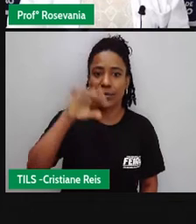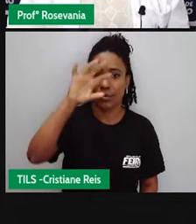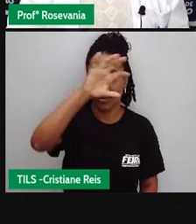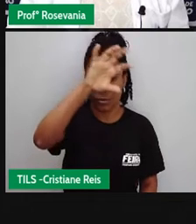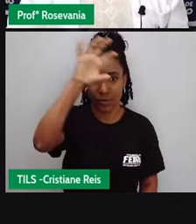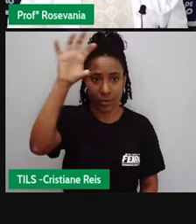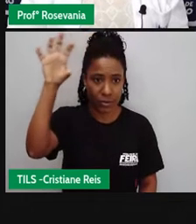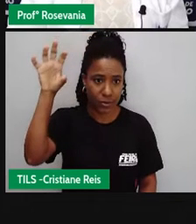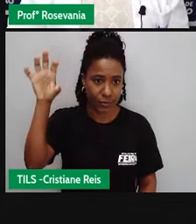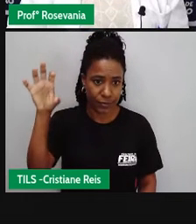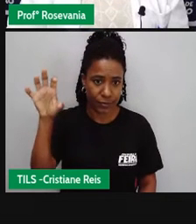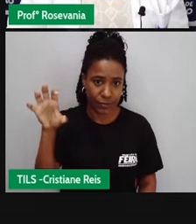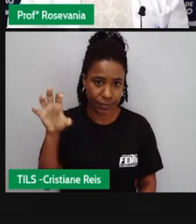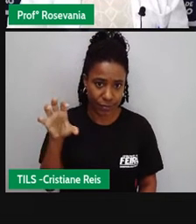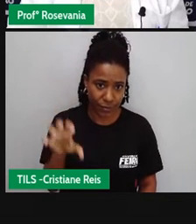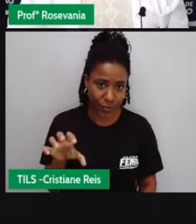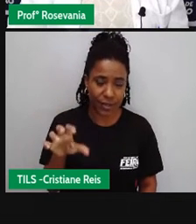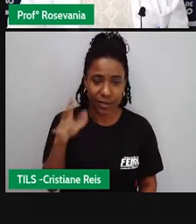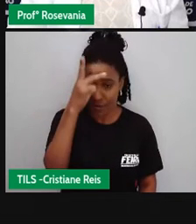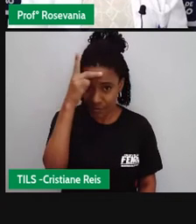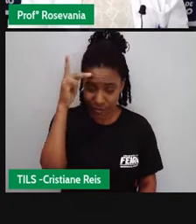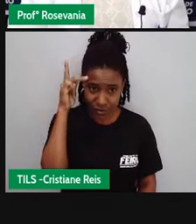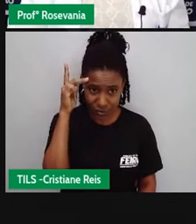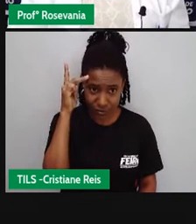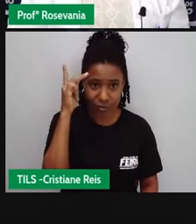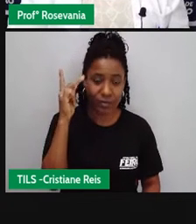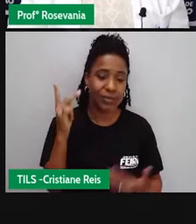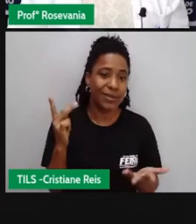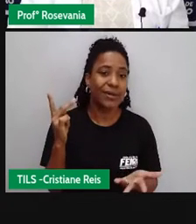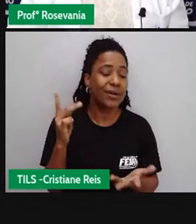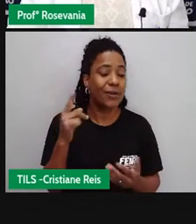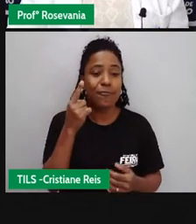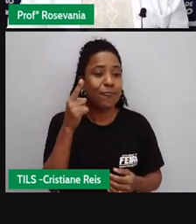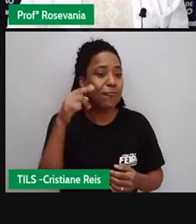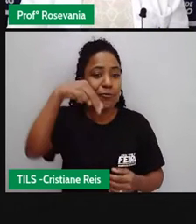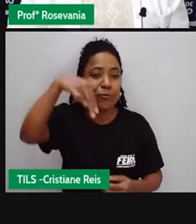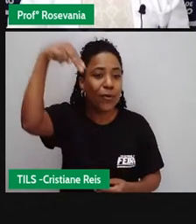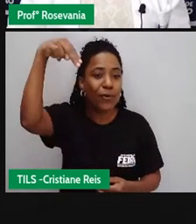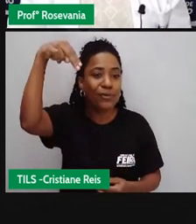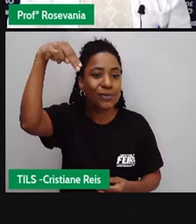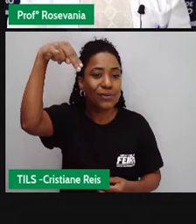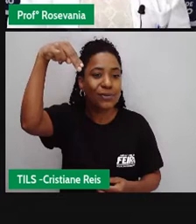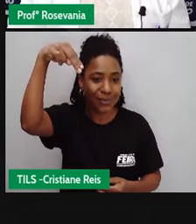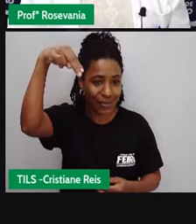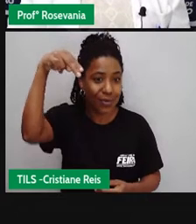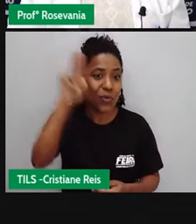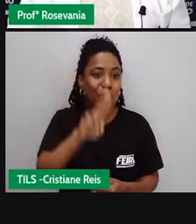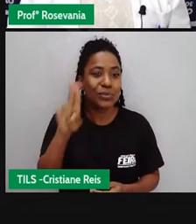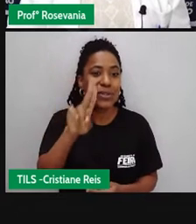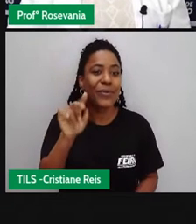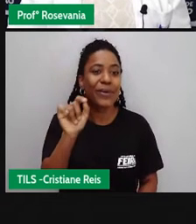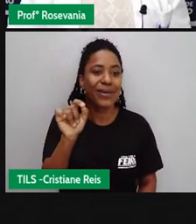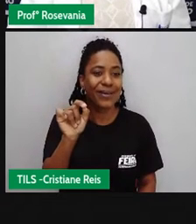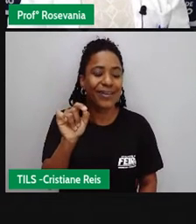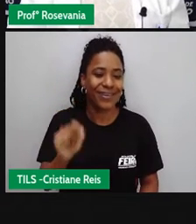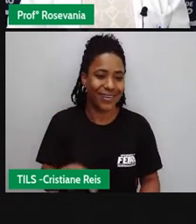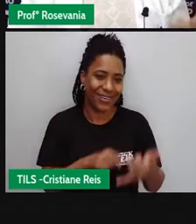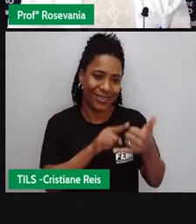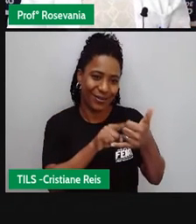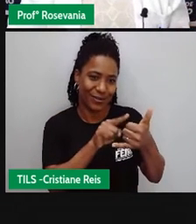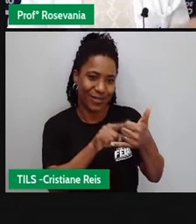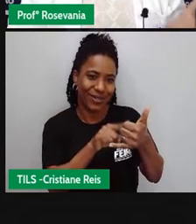aqui, praticamente, as pessoas, para saber qualquer coisa pela internet na região Norte, eles vão utilizar o celular. E,